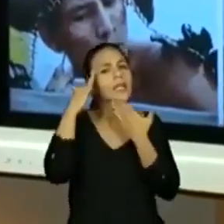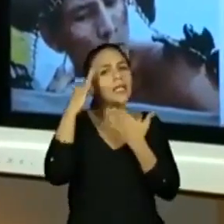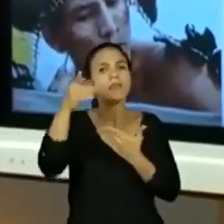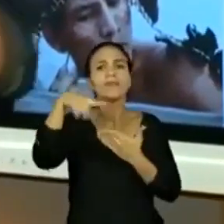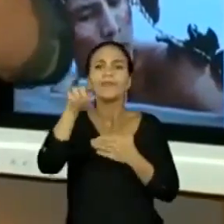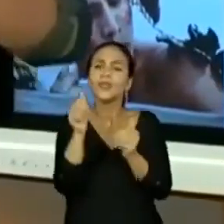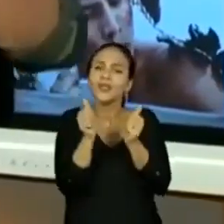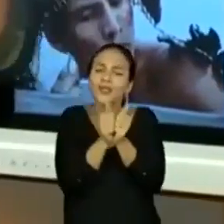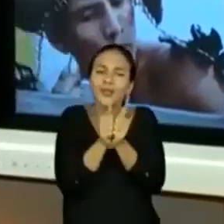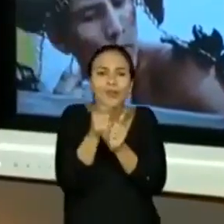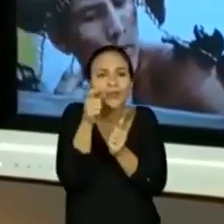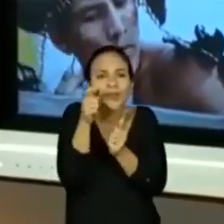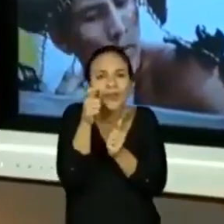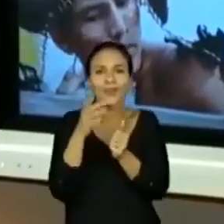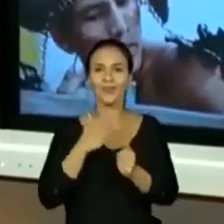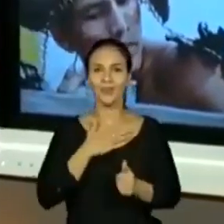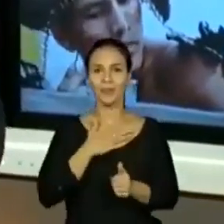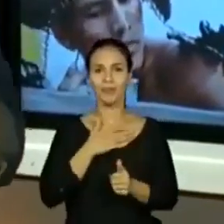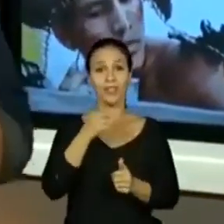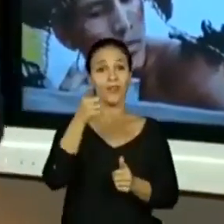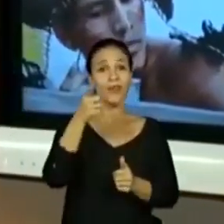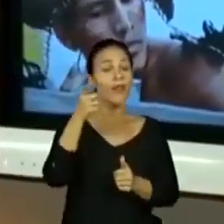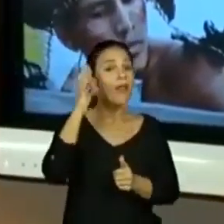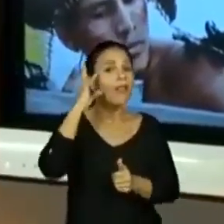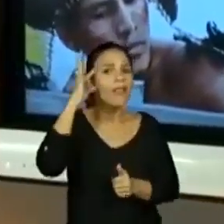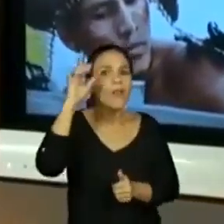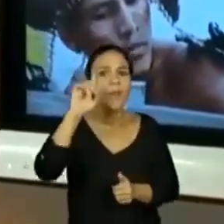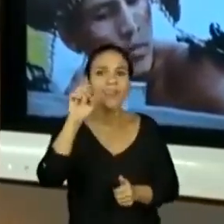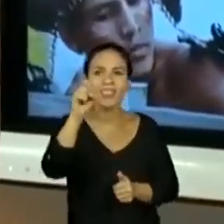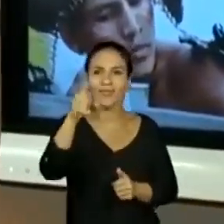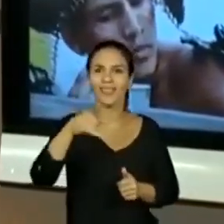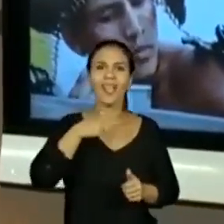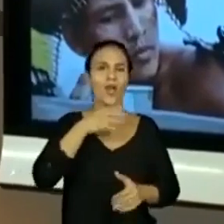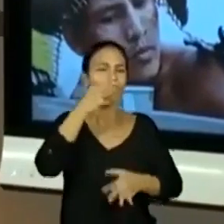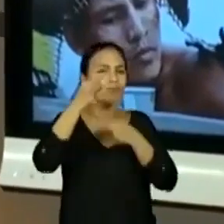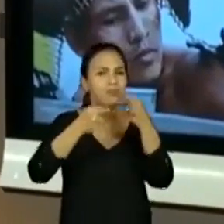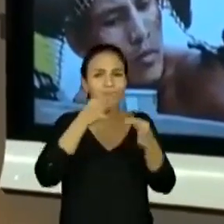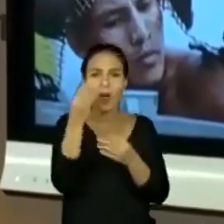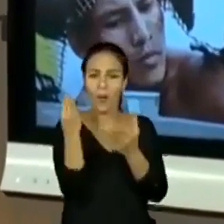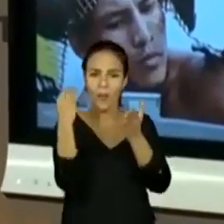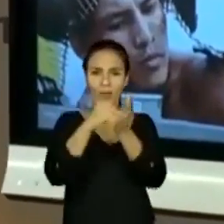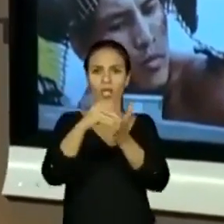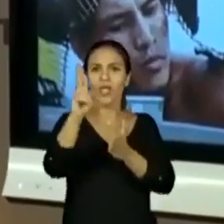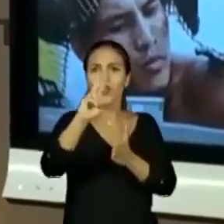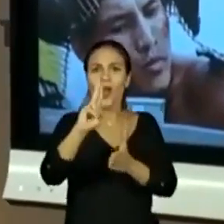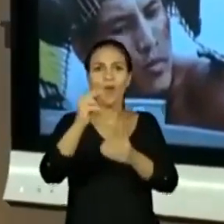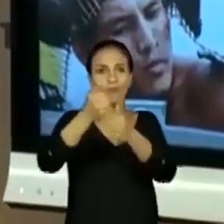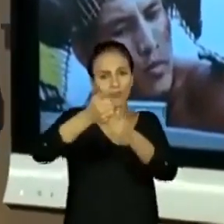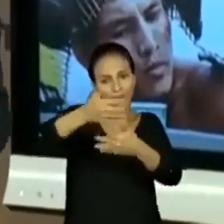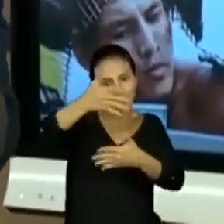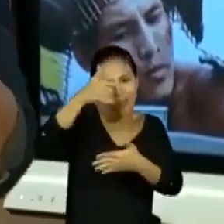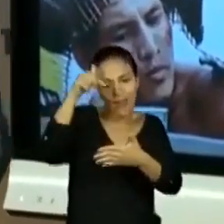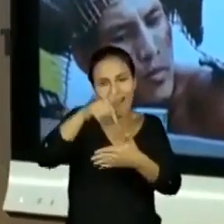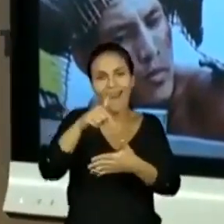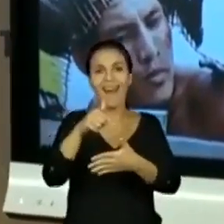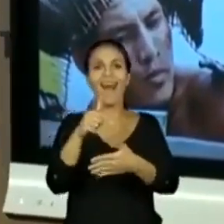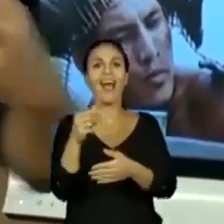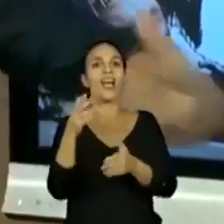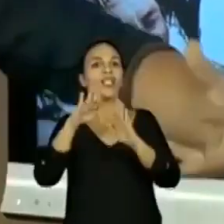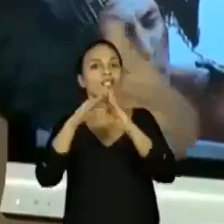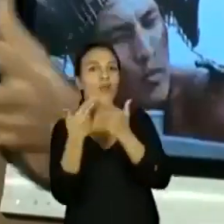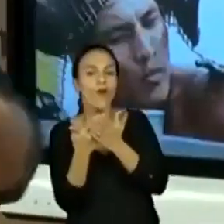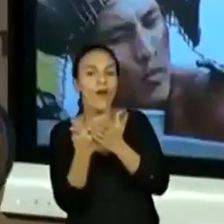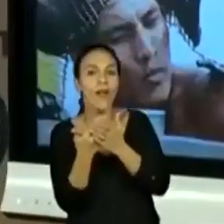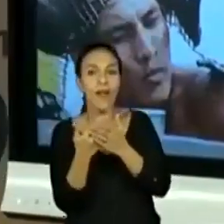companhia. E vocês não têm ideia, não têm ideia quando vocês comentam o nome da escola, o ano, a turma. Eu já estou